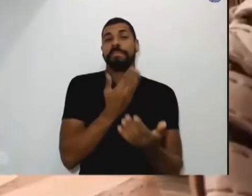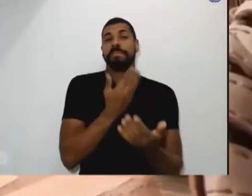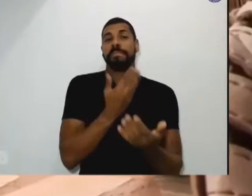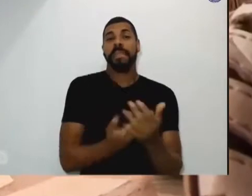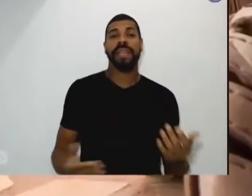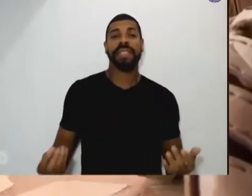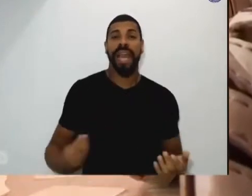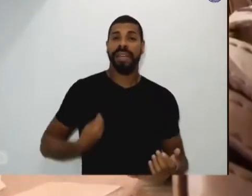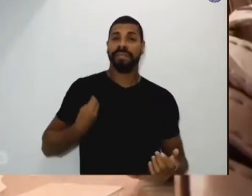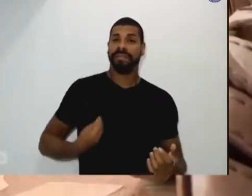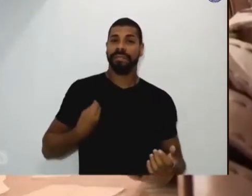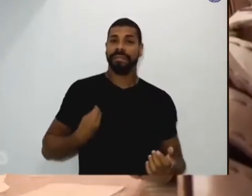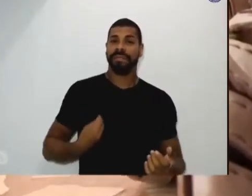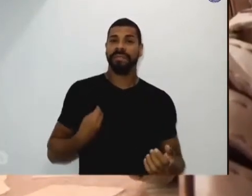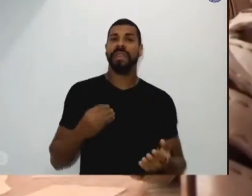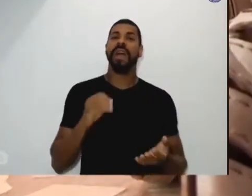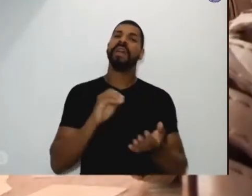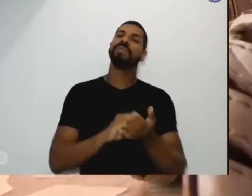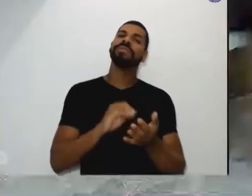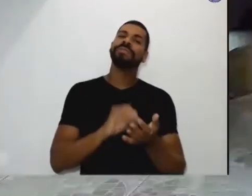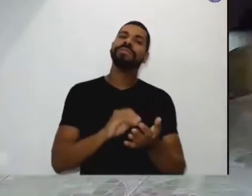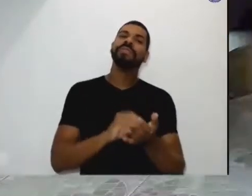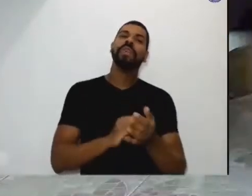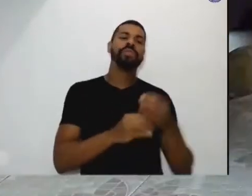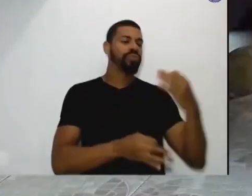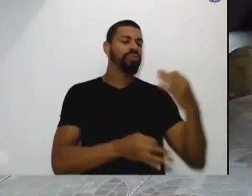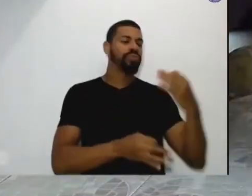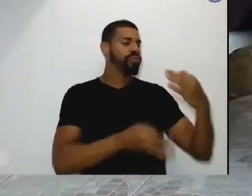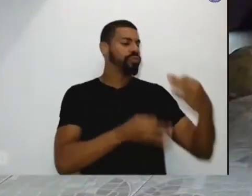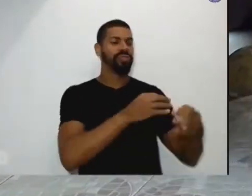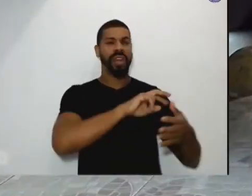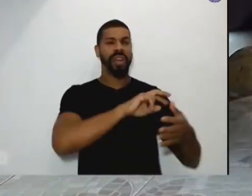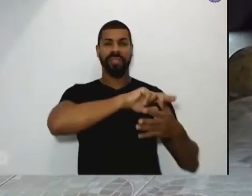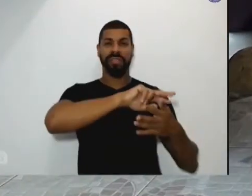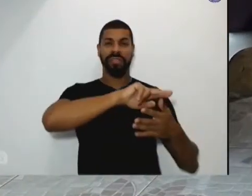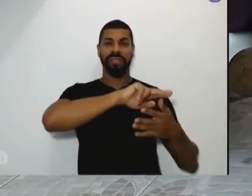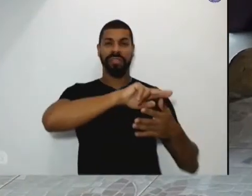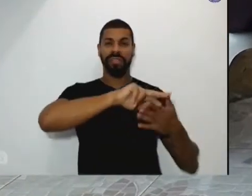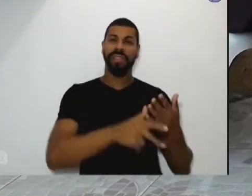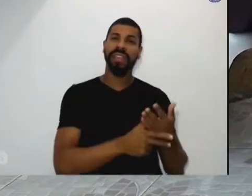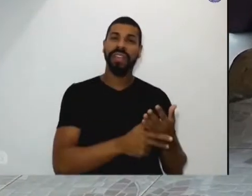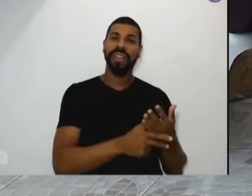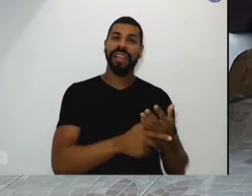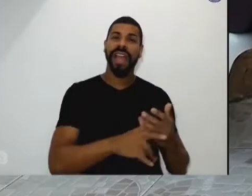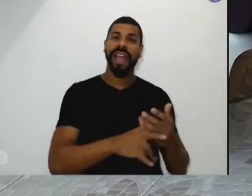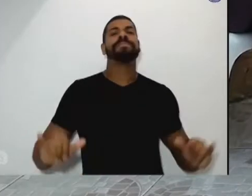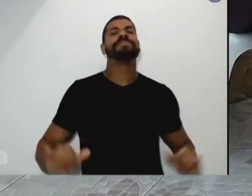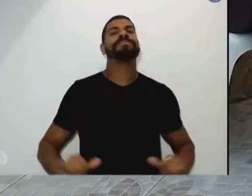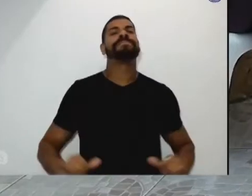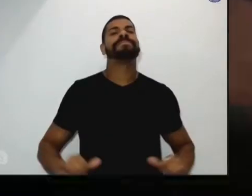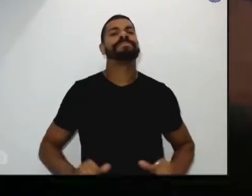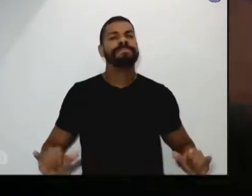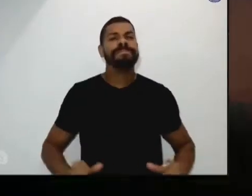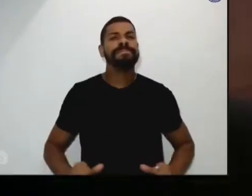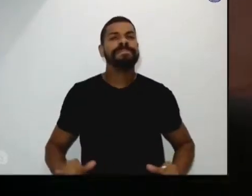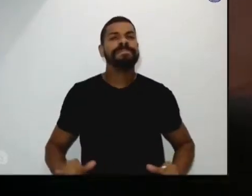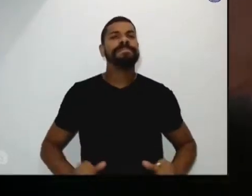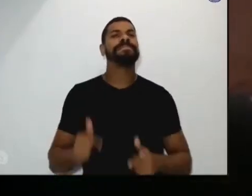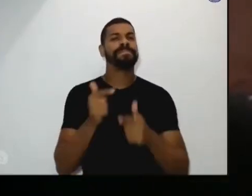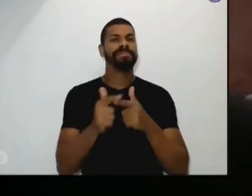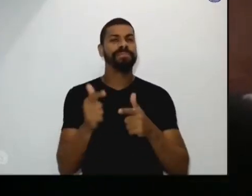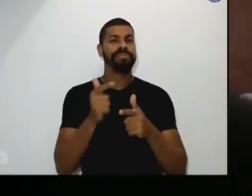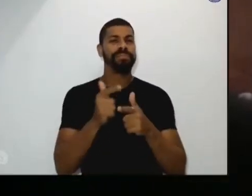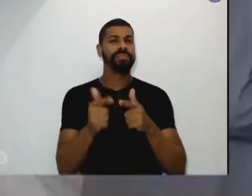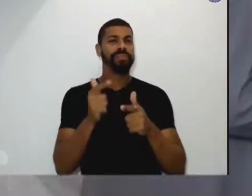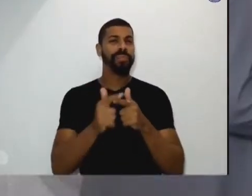injustiças sociais, indiferenças. E ainda, muitas sofrem doenças psiquiátricas graves, principalmente